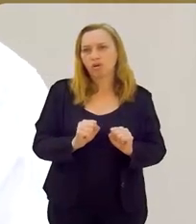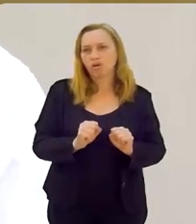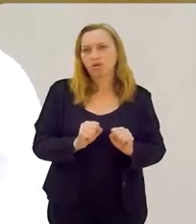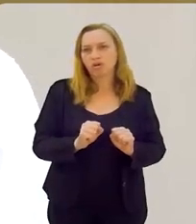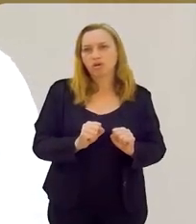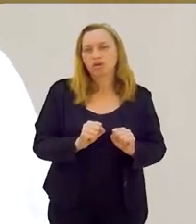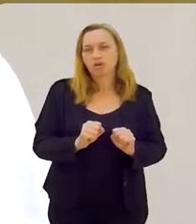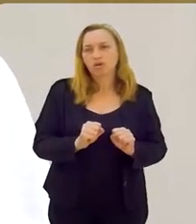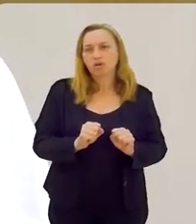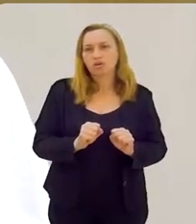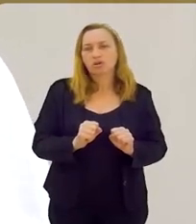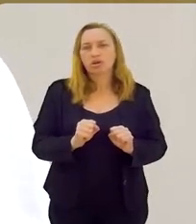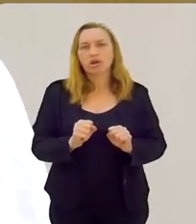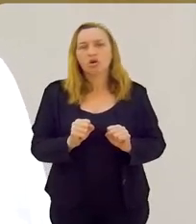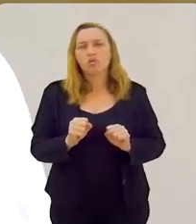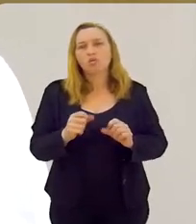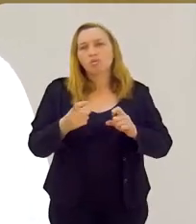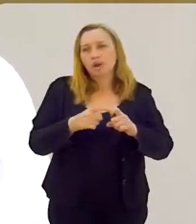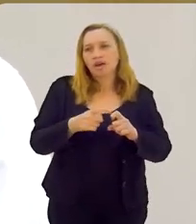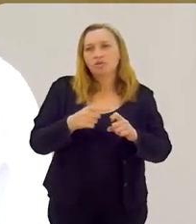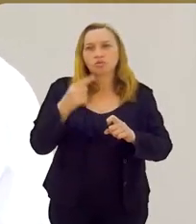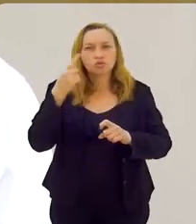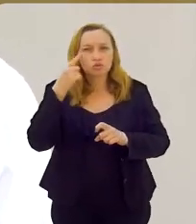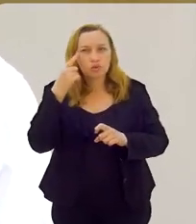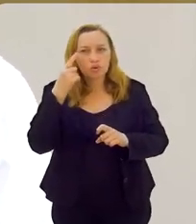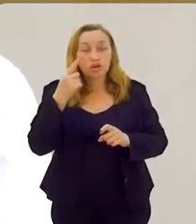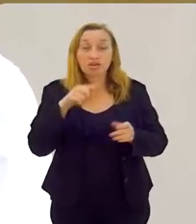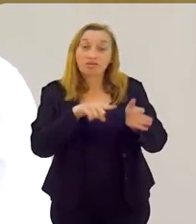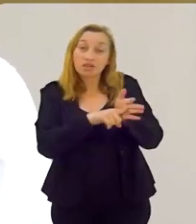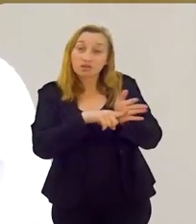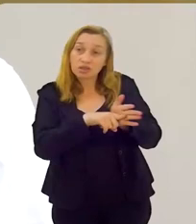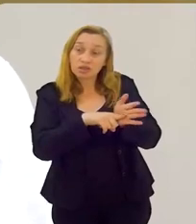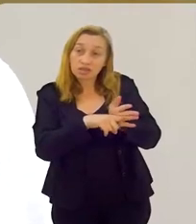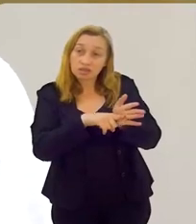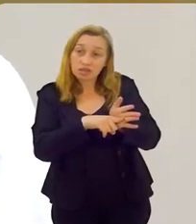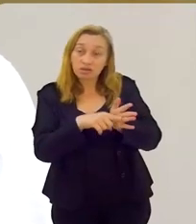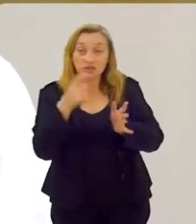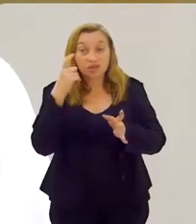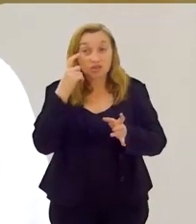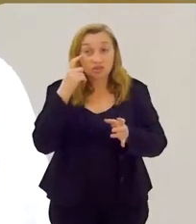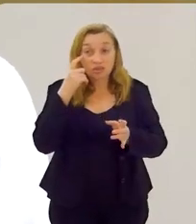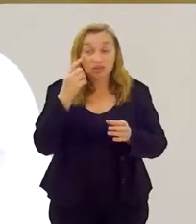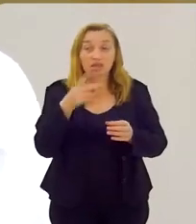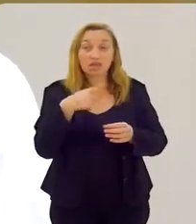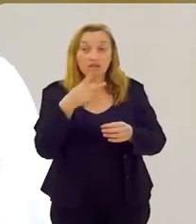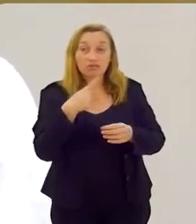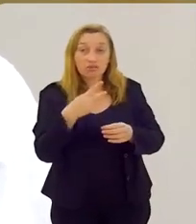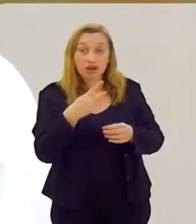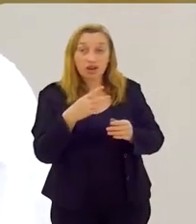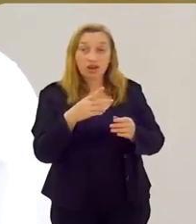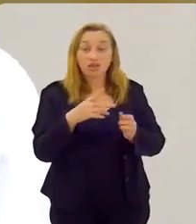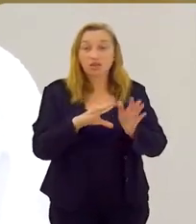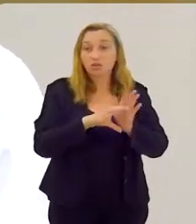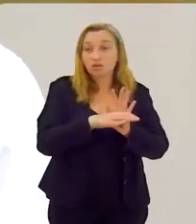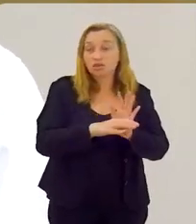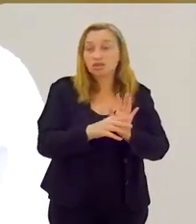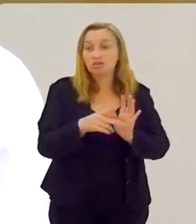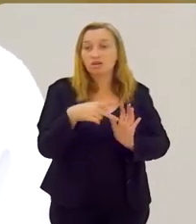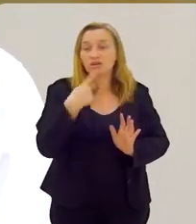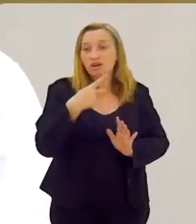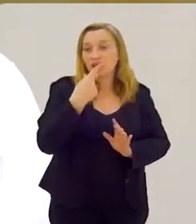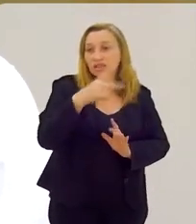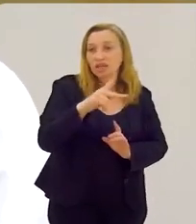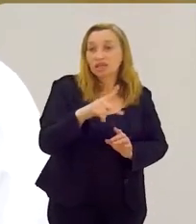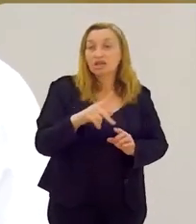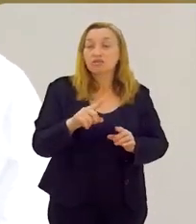oftalmo e ele fazer um exame de vista e ele te dá um parecer da forma dele com as palavras dele. E você